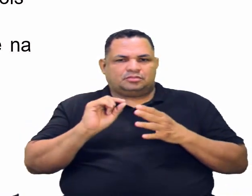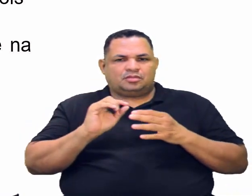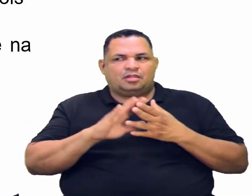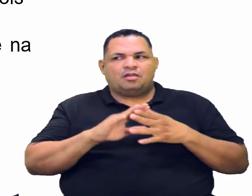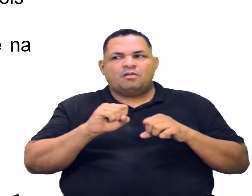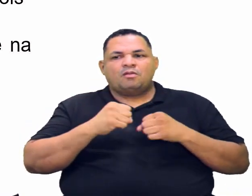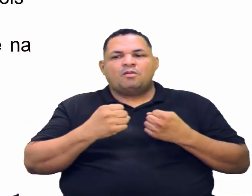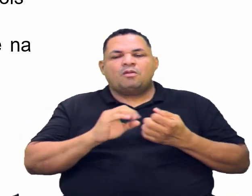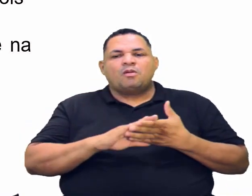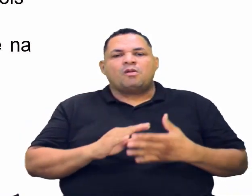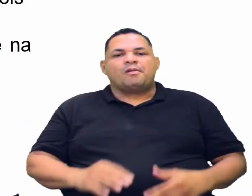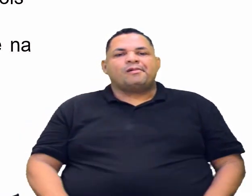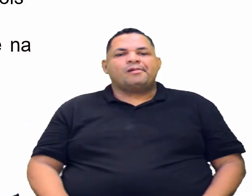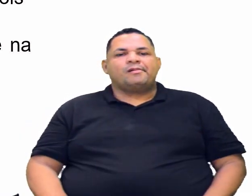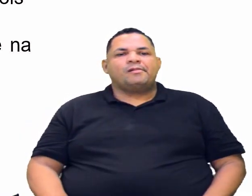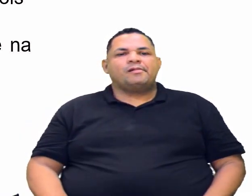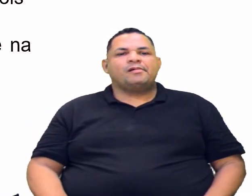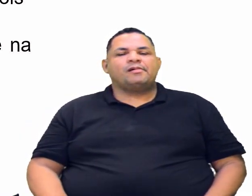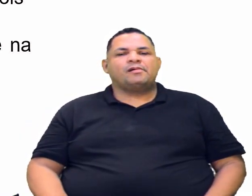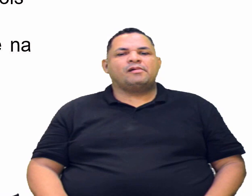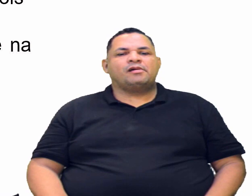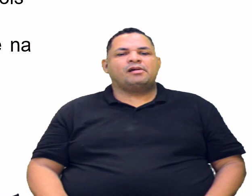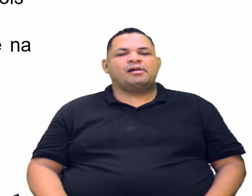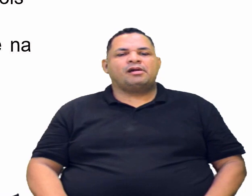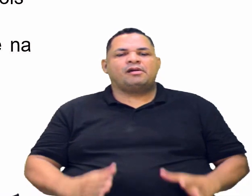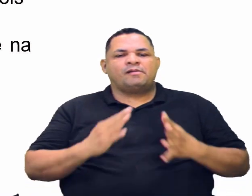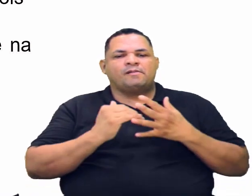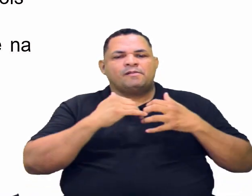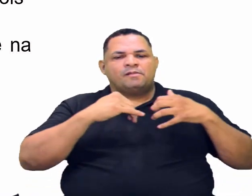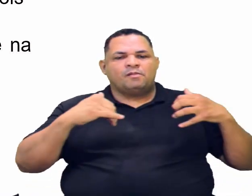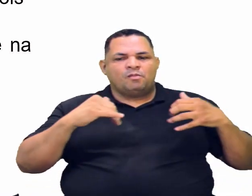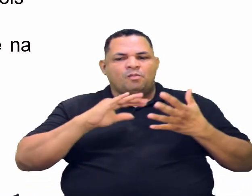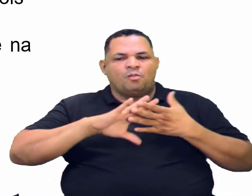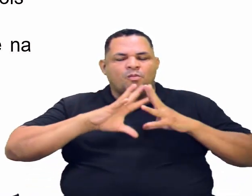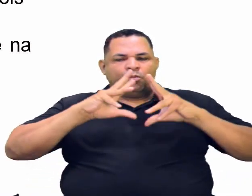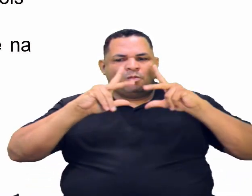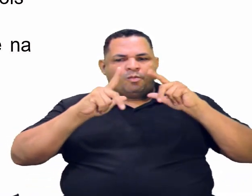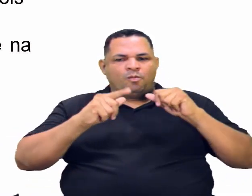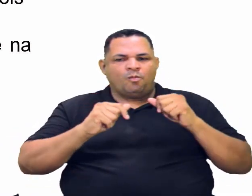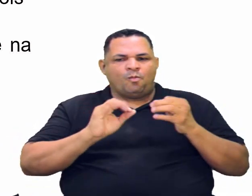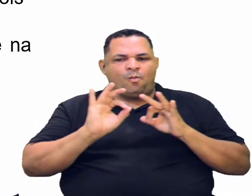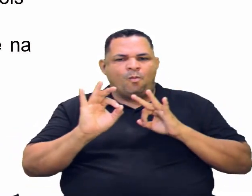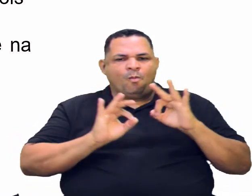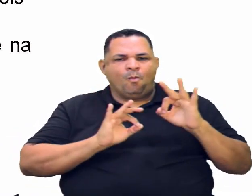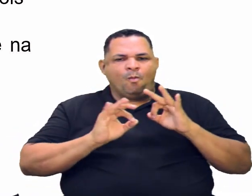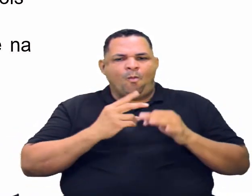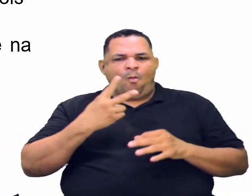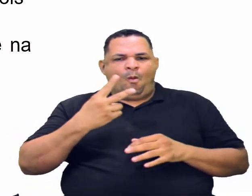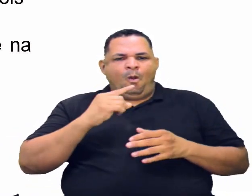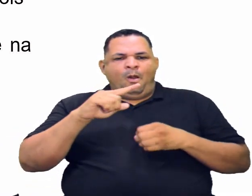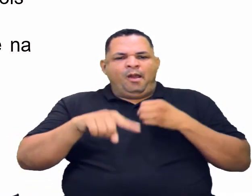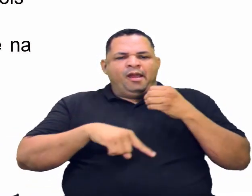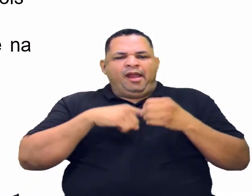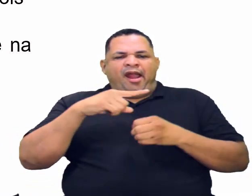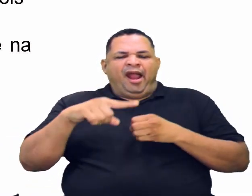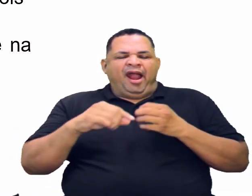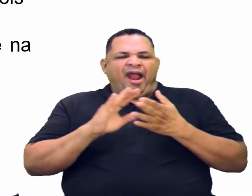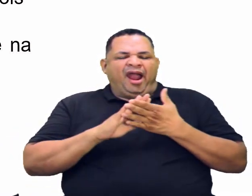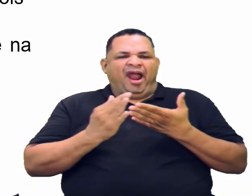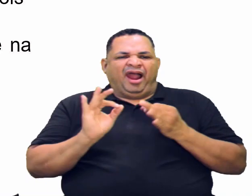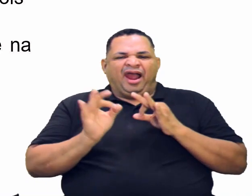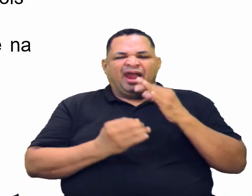quebra de uma das ligações duplas. A gente tem um rompimento total destes dois carbonos aqui,